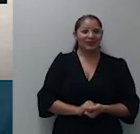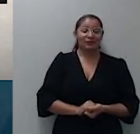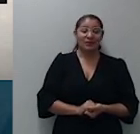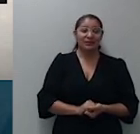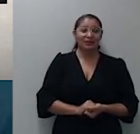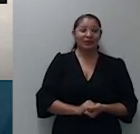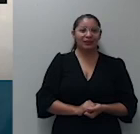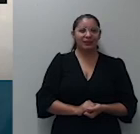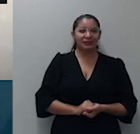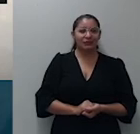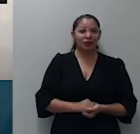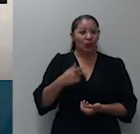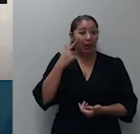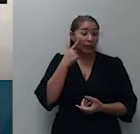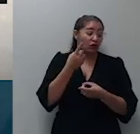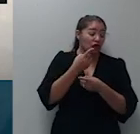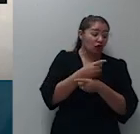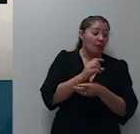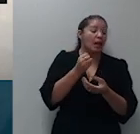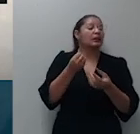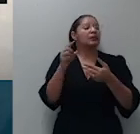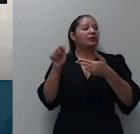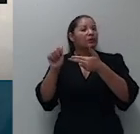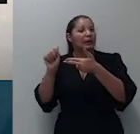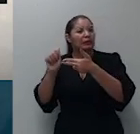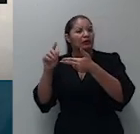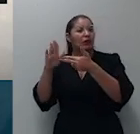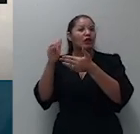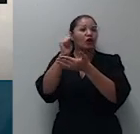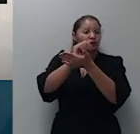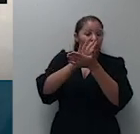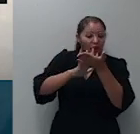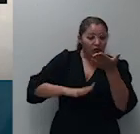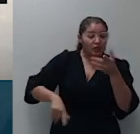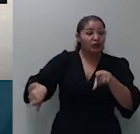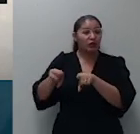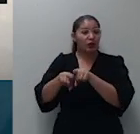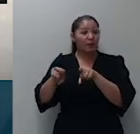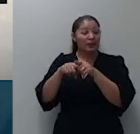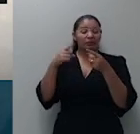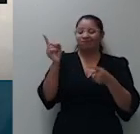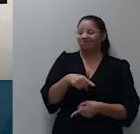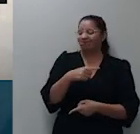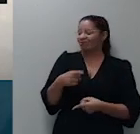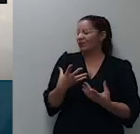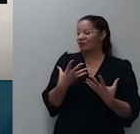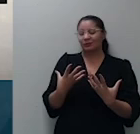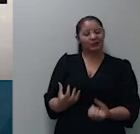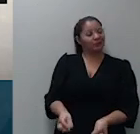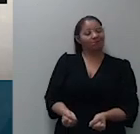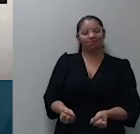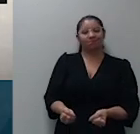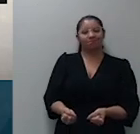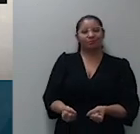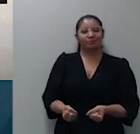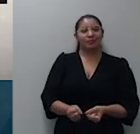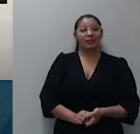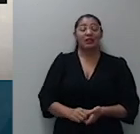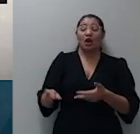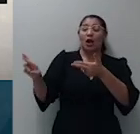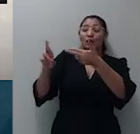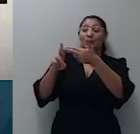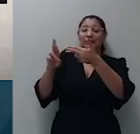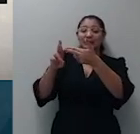em base de declaração restaram também rejeitados e nas razões do especial os recorrentes